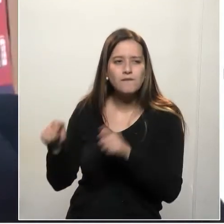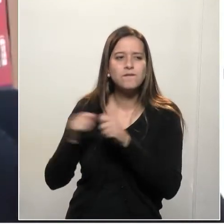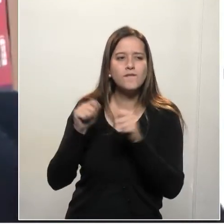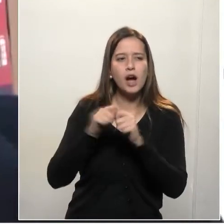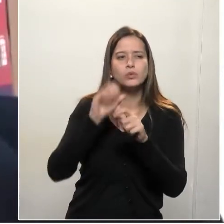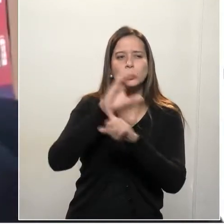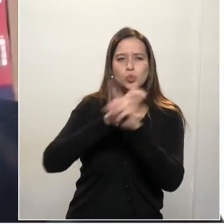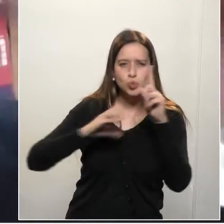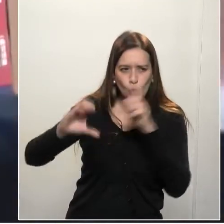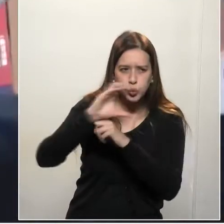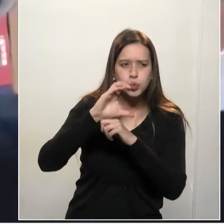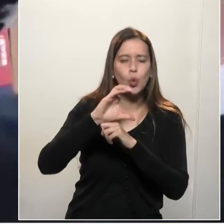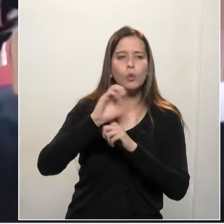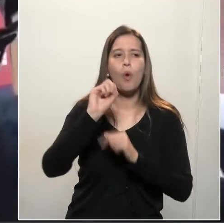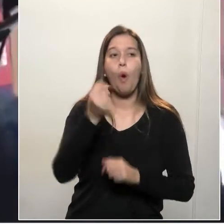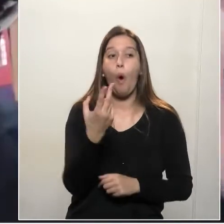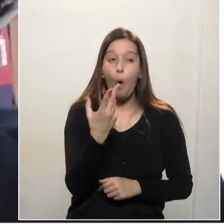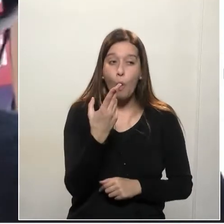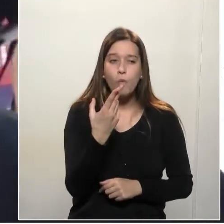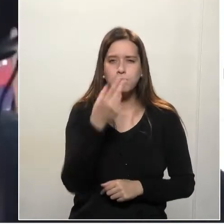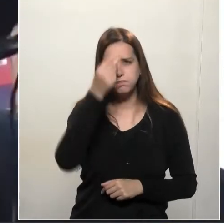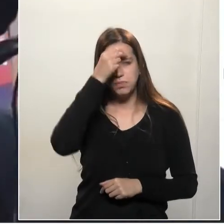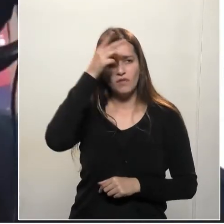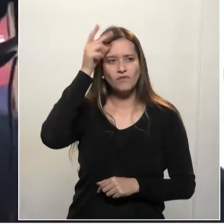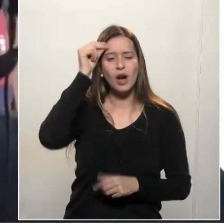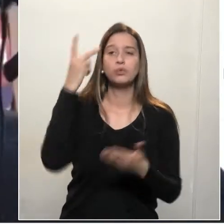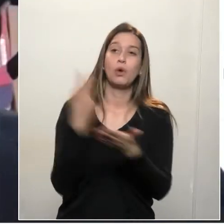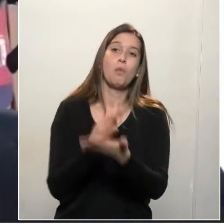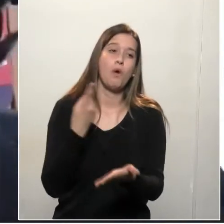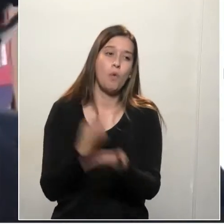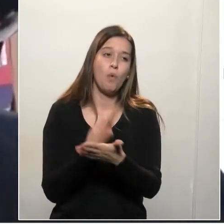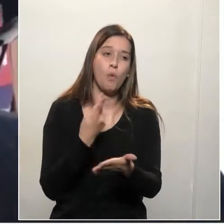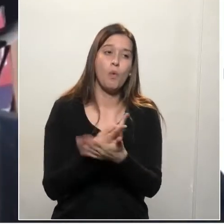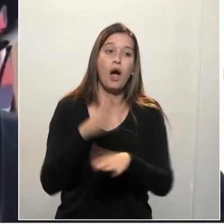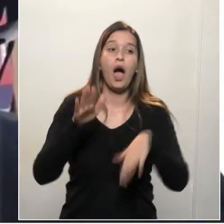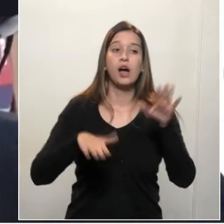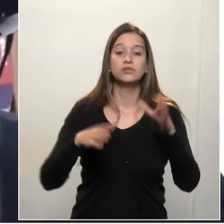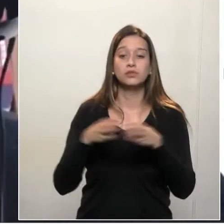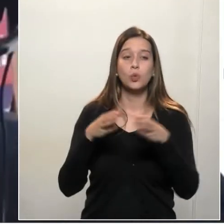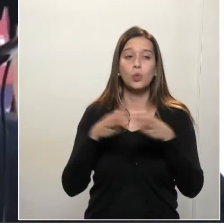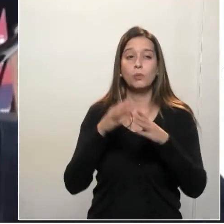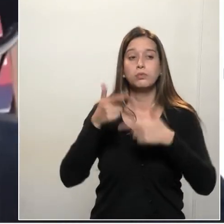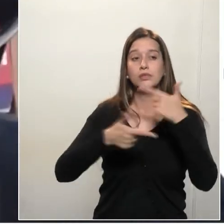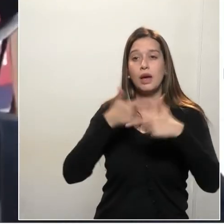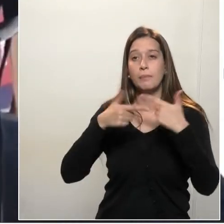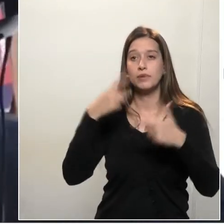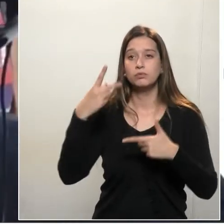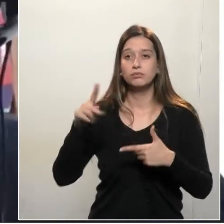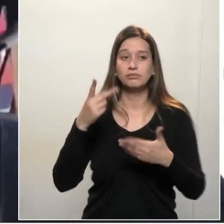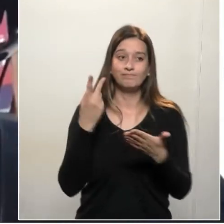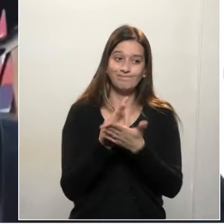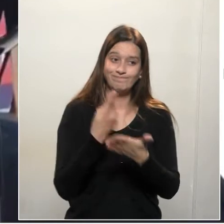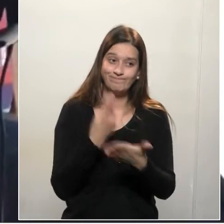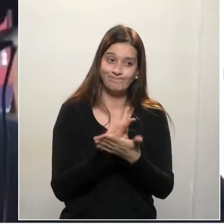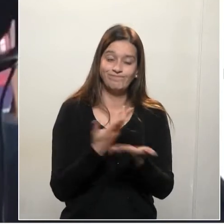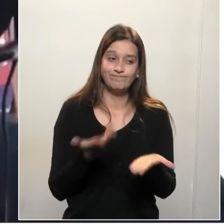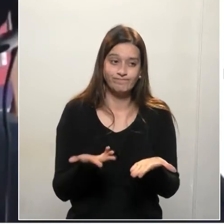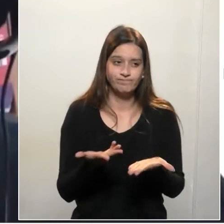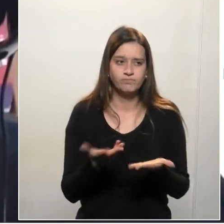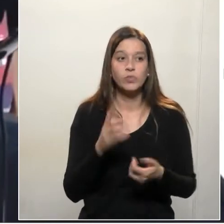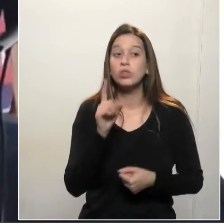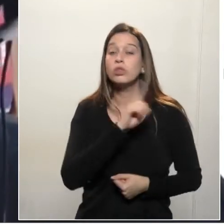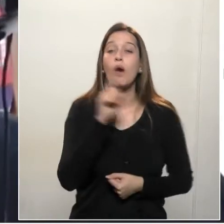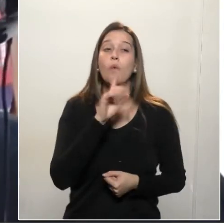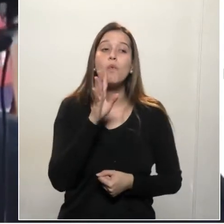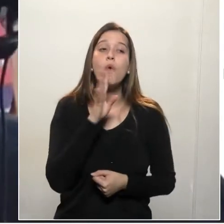equivocou, a sua equipe se equivocou com relação a esse decreto, não reconhecendo, colocando